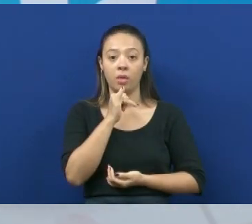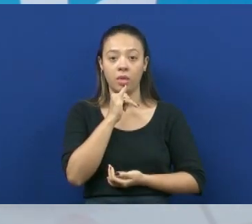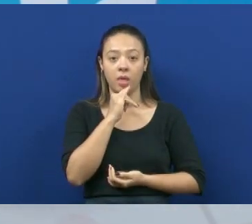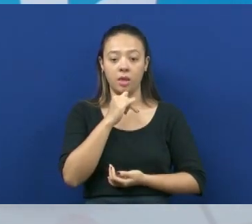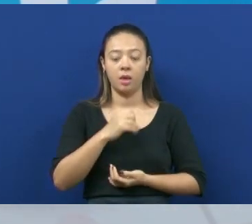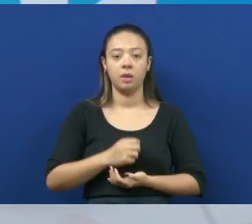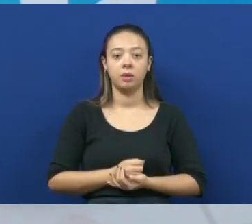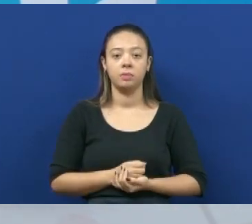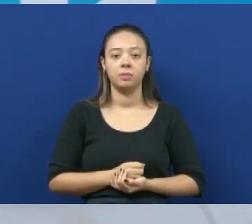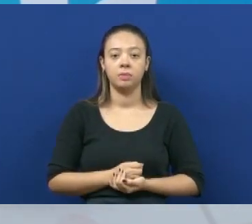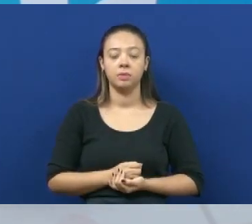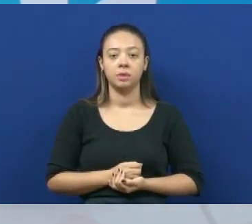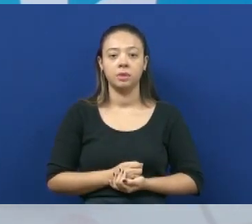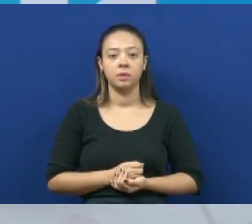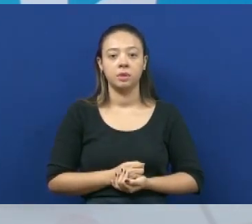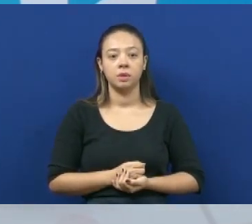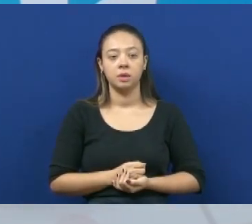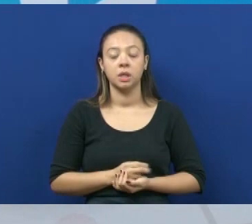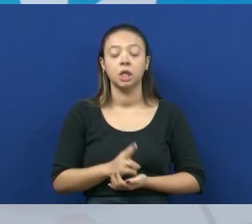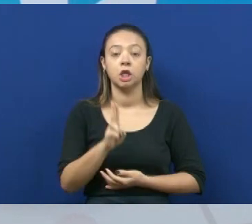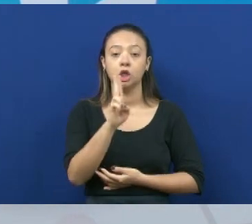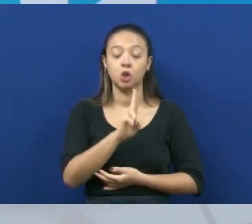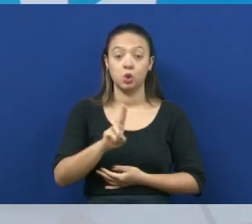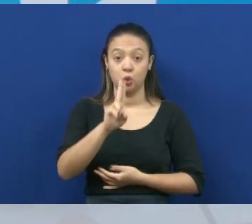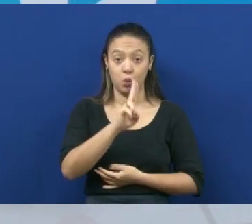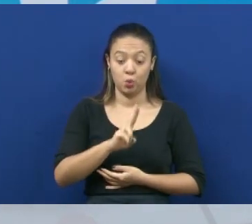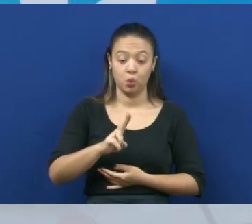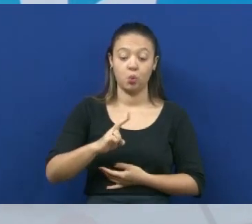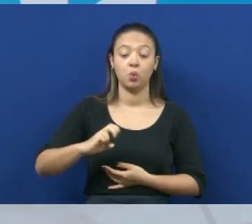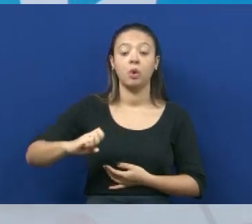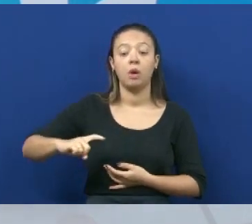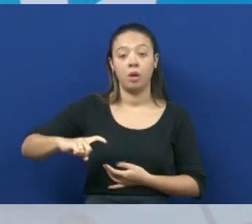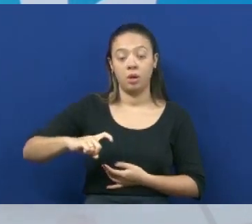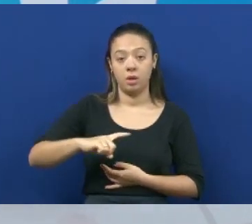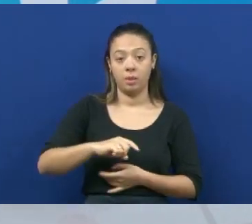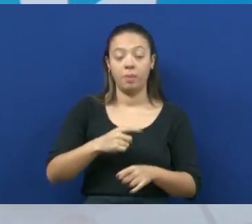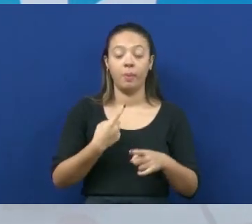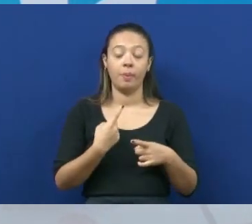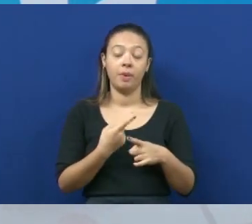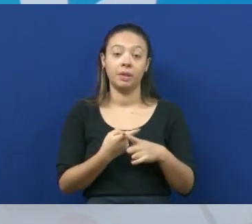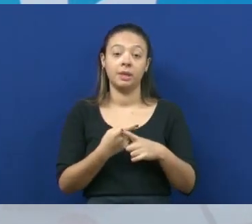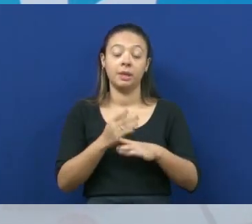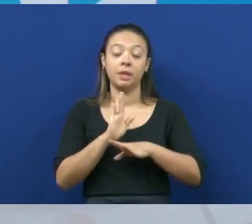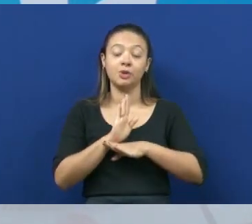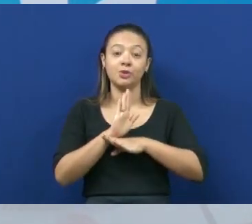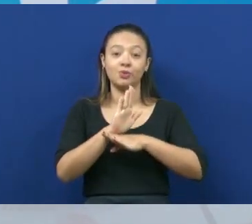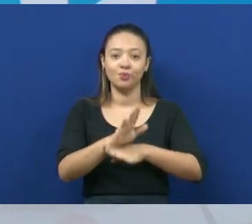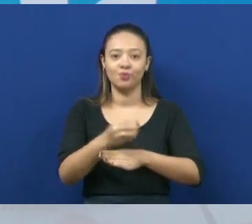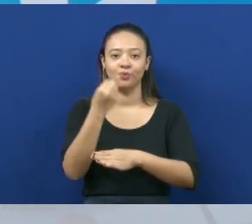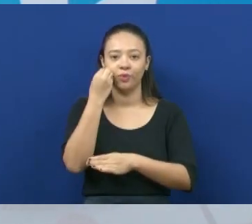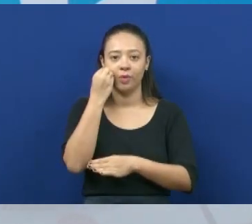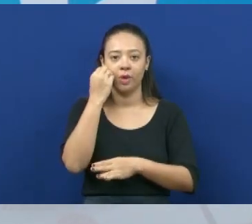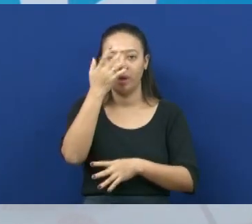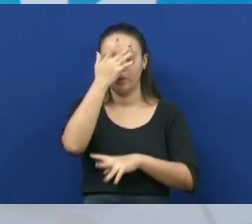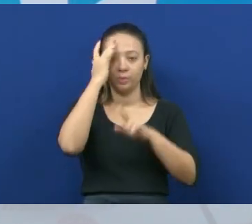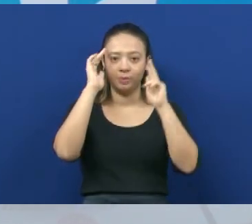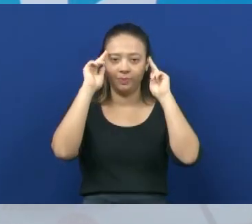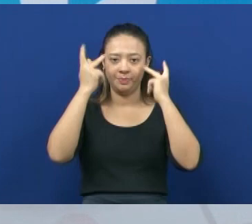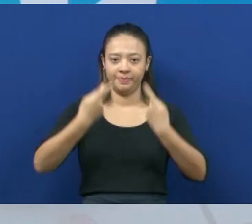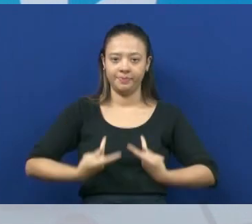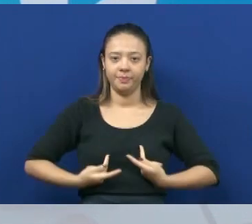biotecnologia que que utiliza as bactérias em favor dos seres humanos é